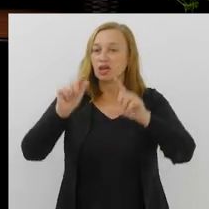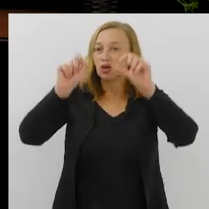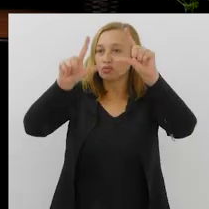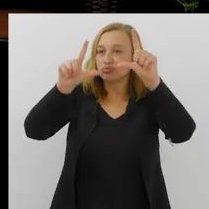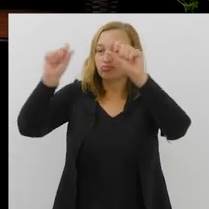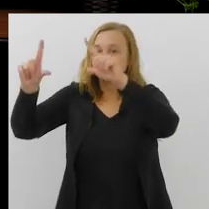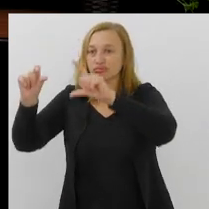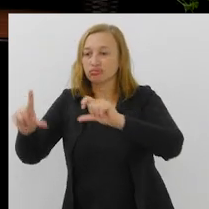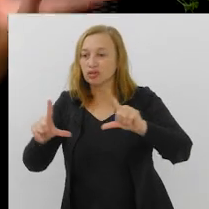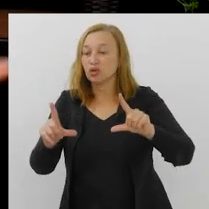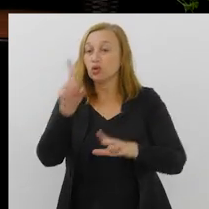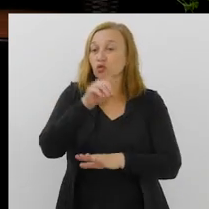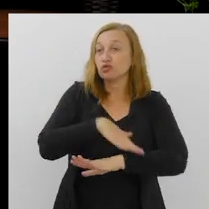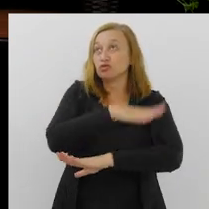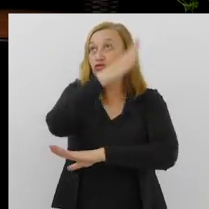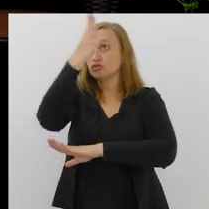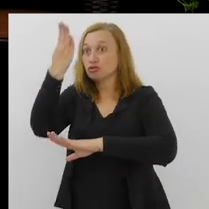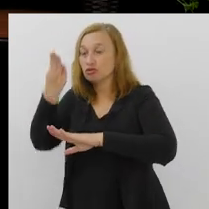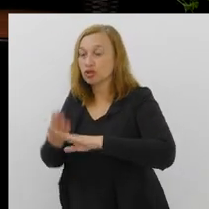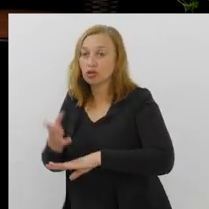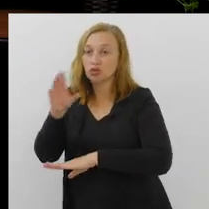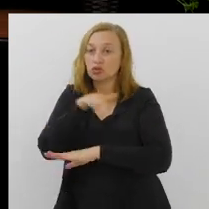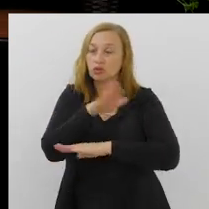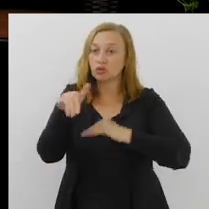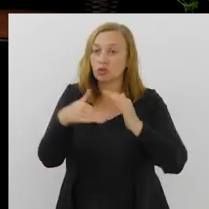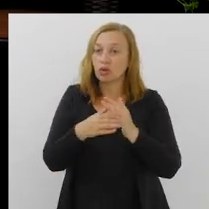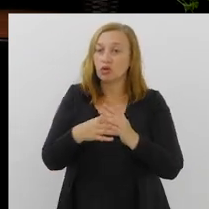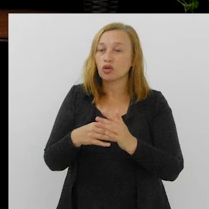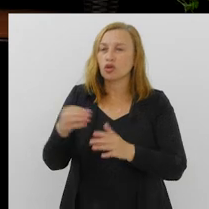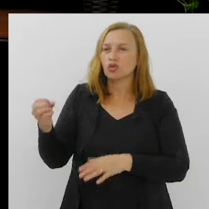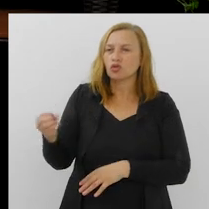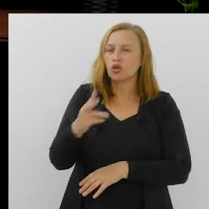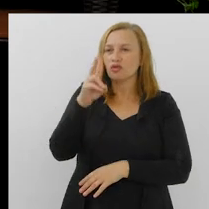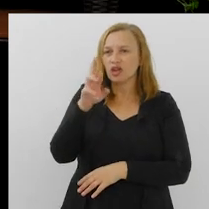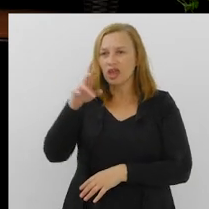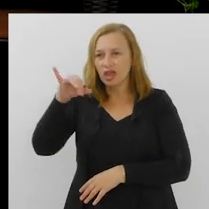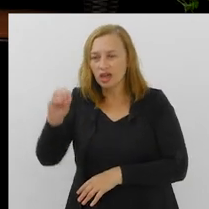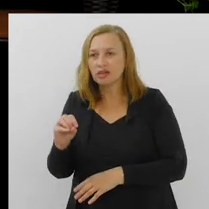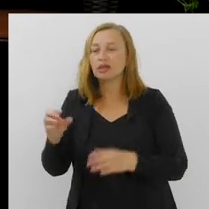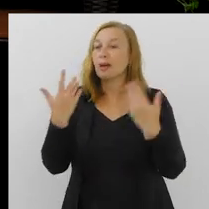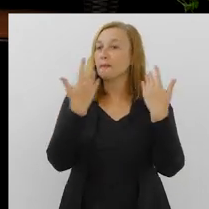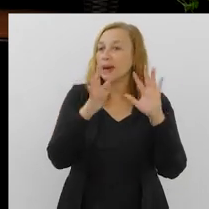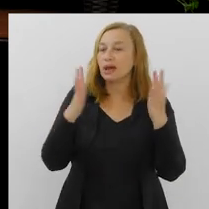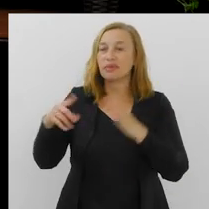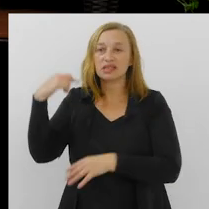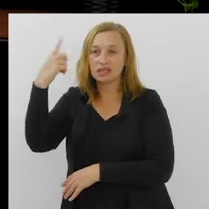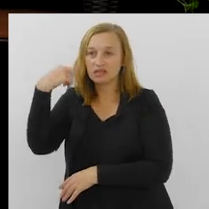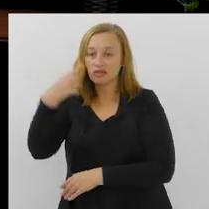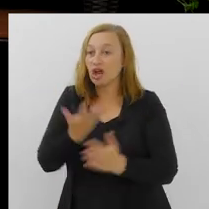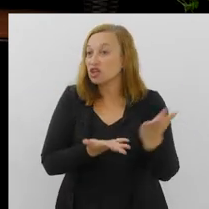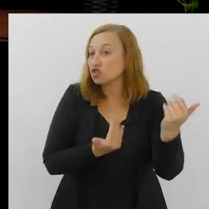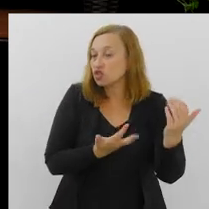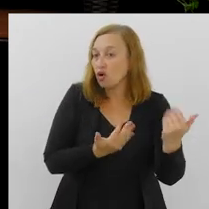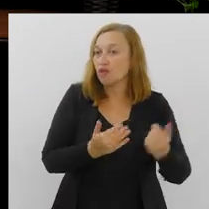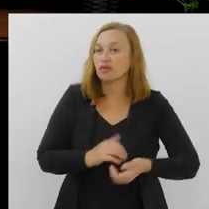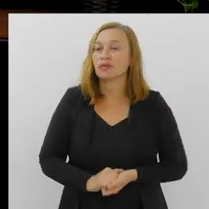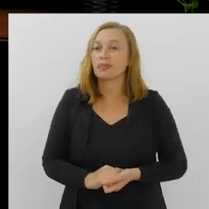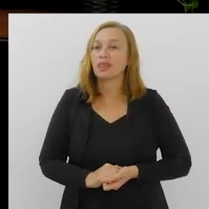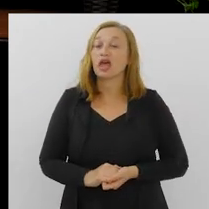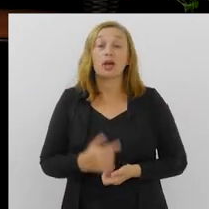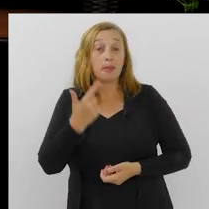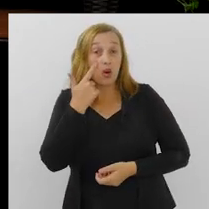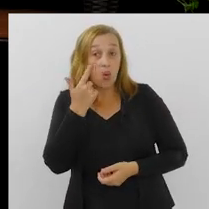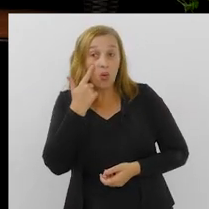Vão ser seis painéis o dia inteiro, dia 29, lá no Vivo Rio. Quero agradecer, quero deixar uma mensagem para os jovens advogados e